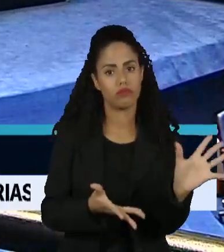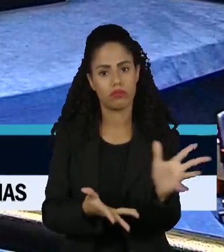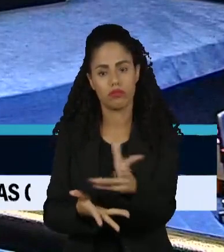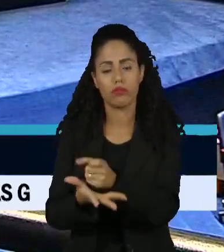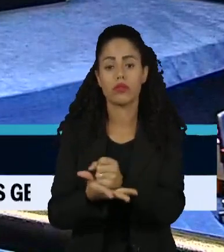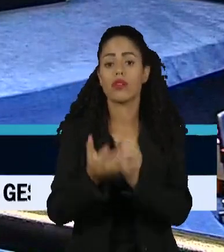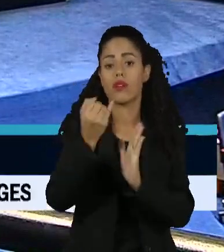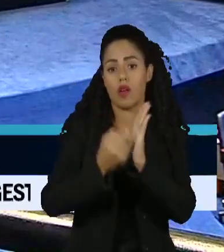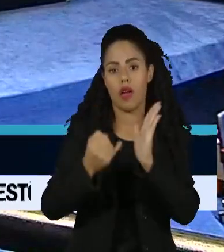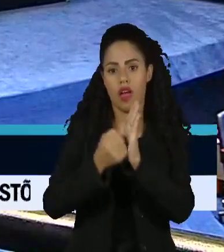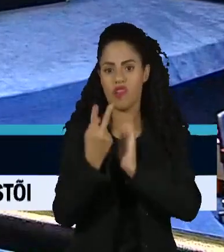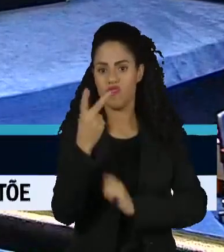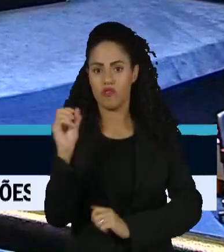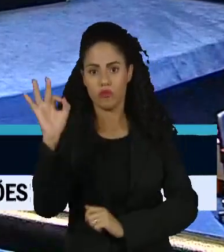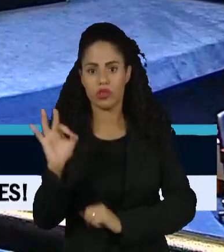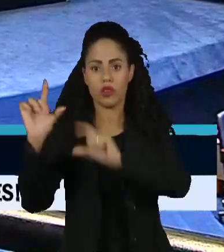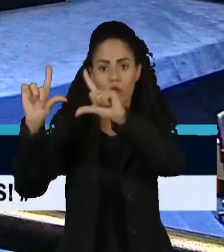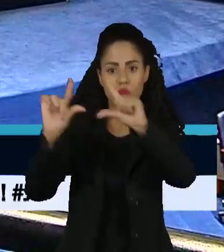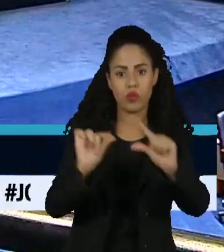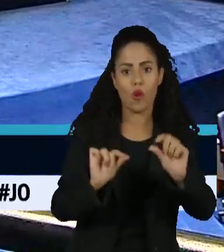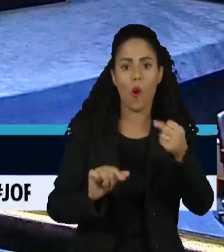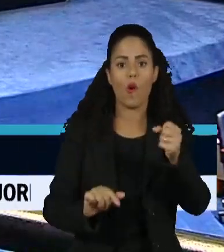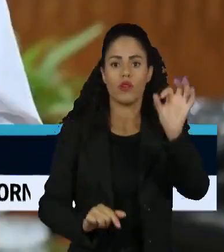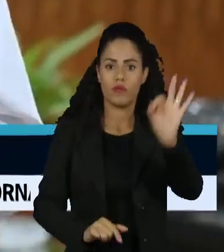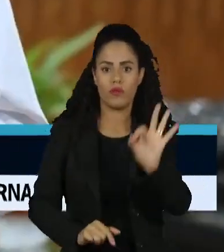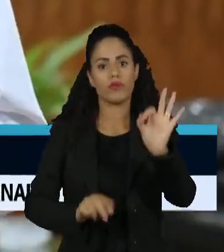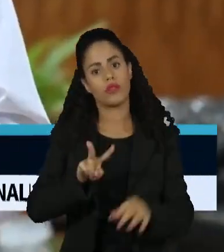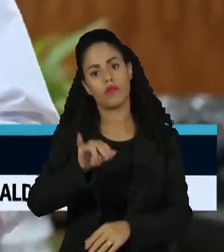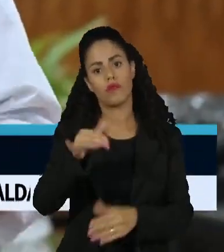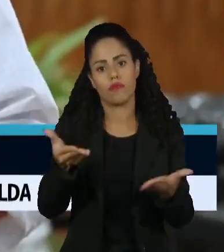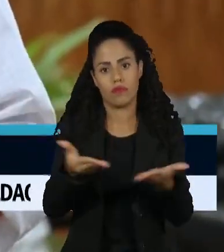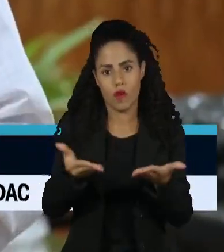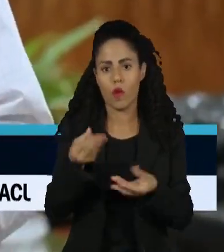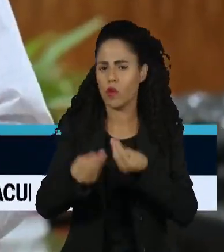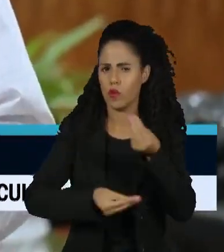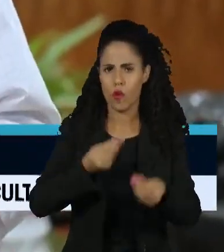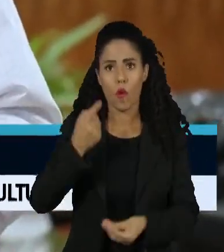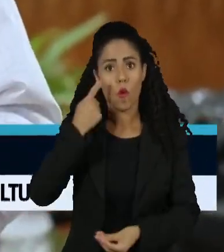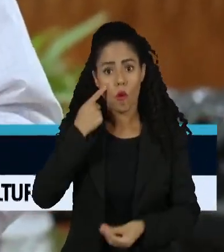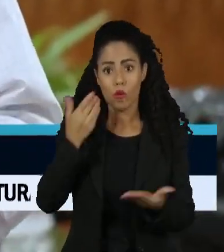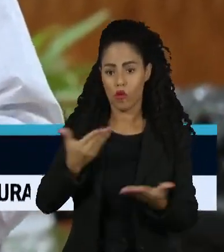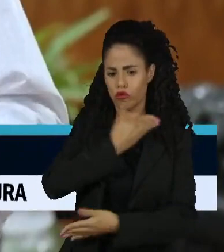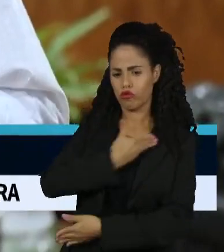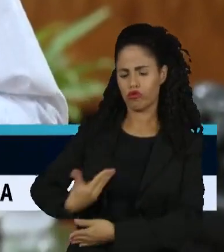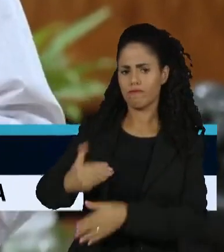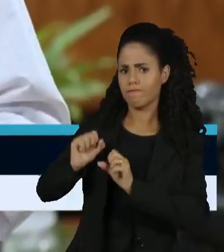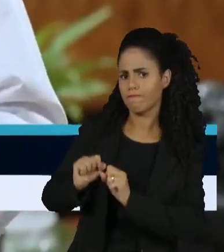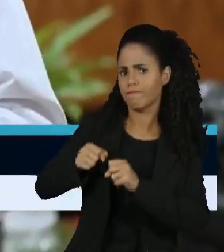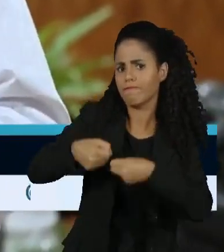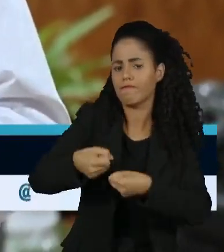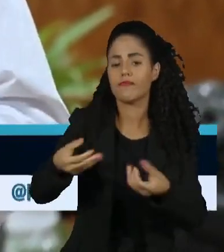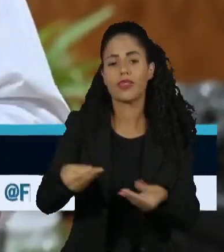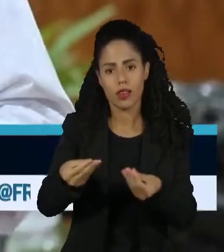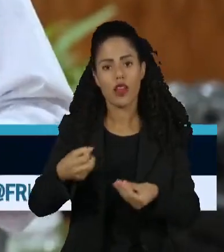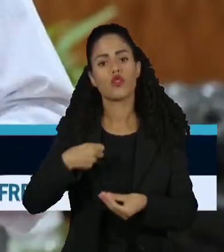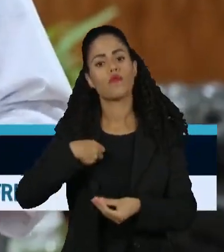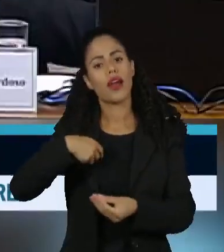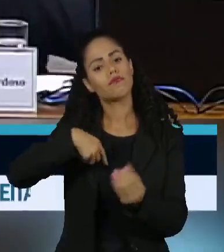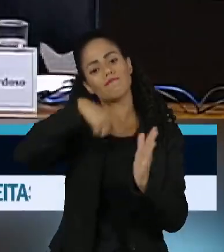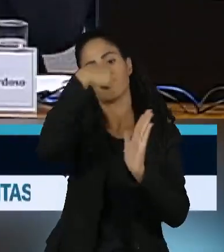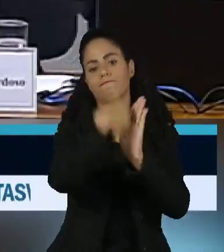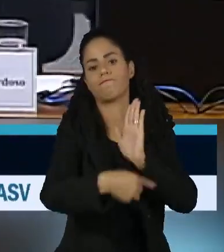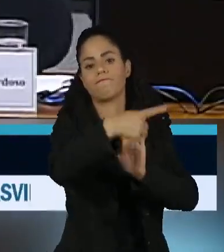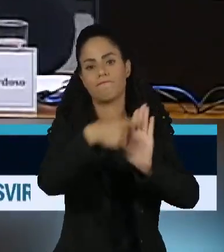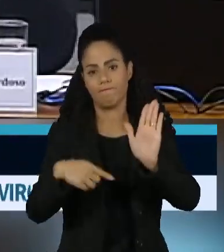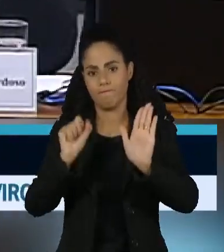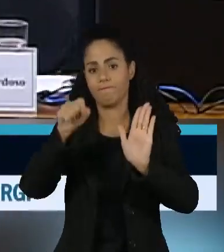lugar de 20%, como prevê a regra atual. Uma ala do governo Lula defende que o presidente vete esse trecho.